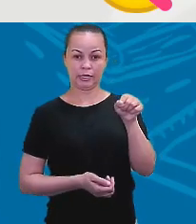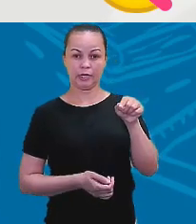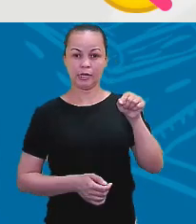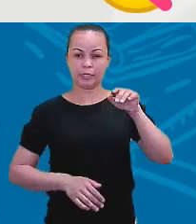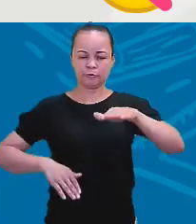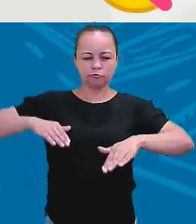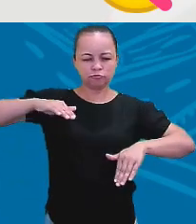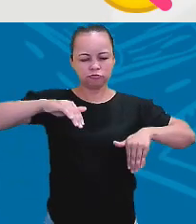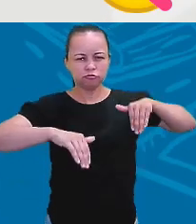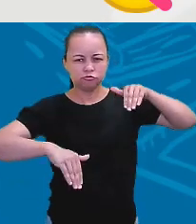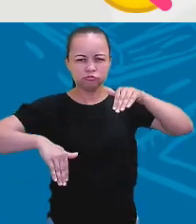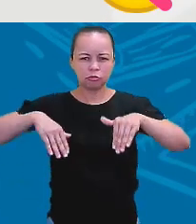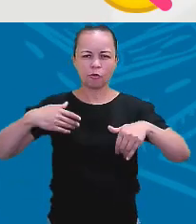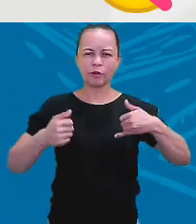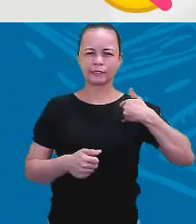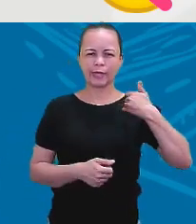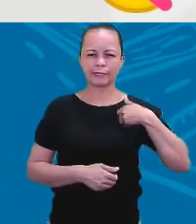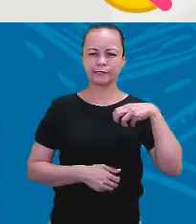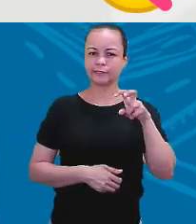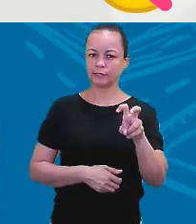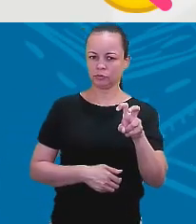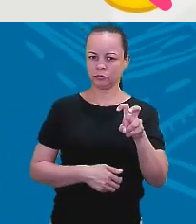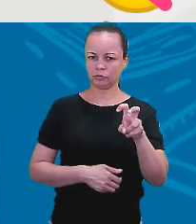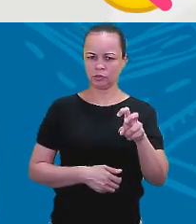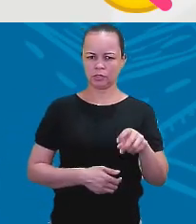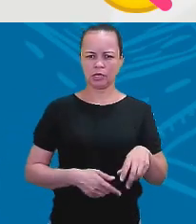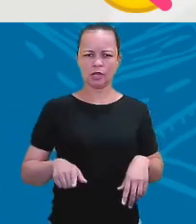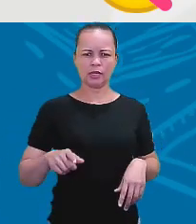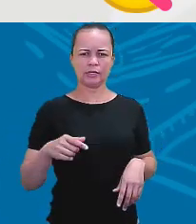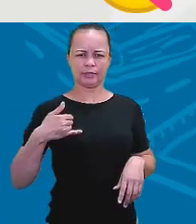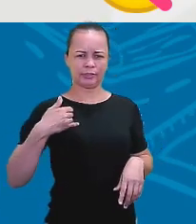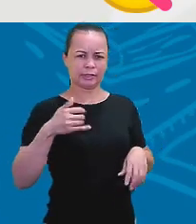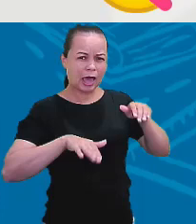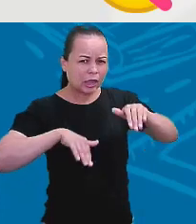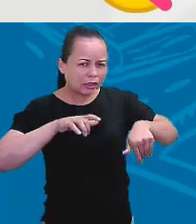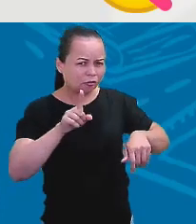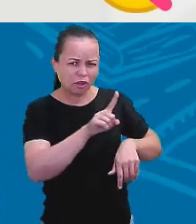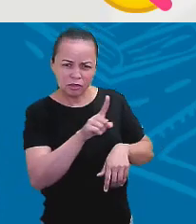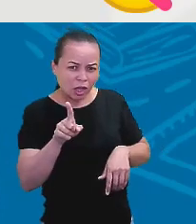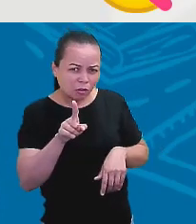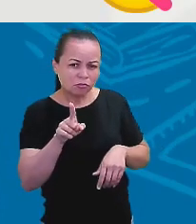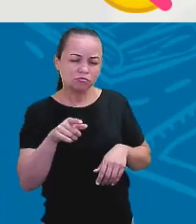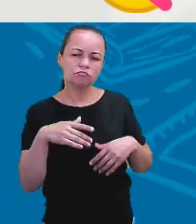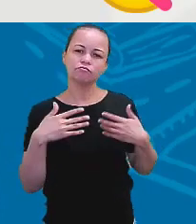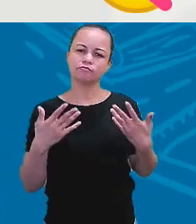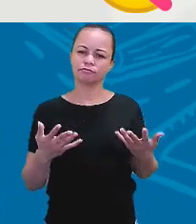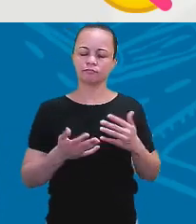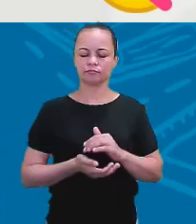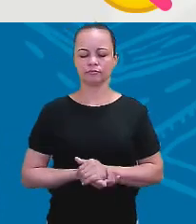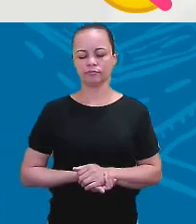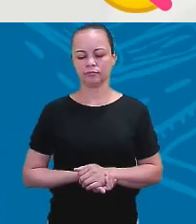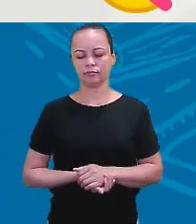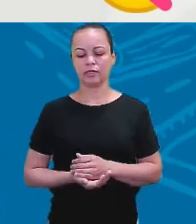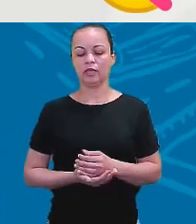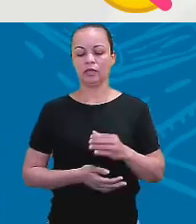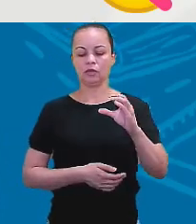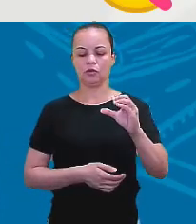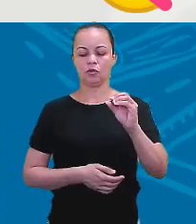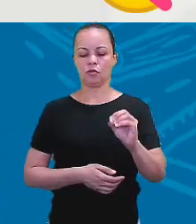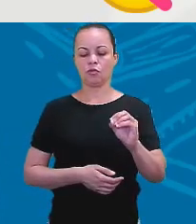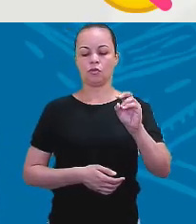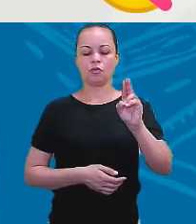quando tinha cinco anos. Não nadava. Então, veja. Could not é negativa.